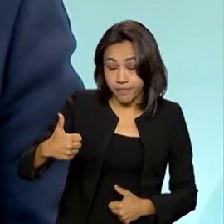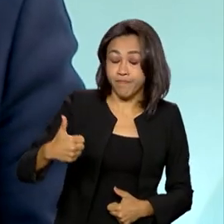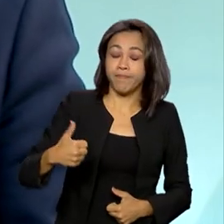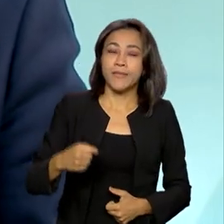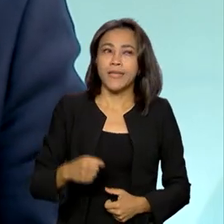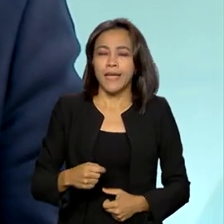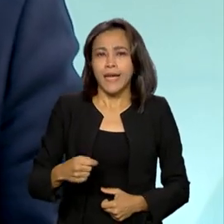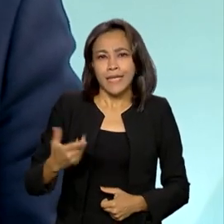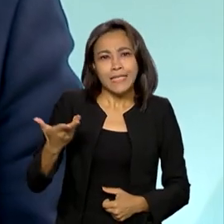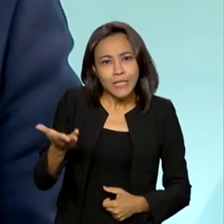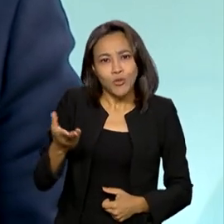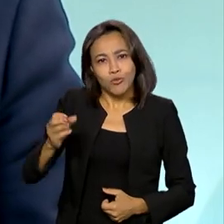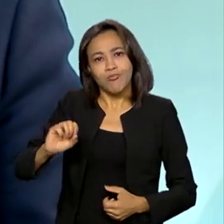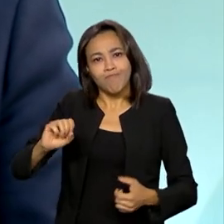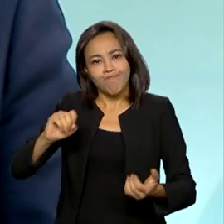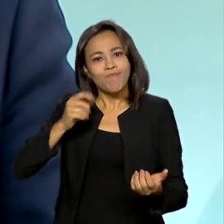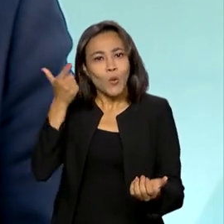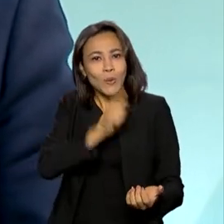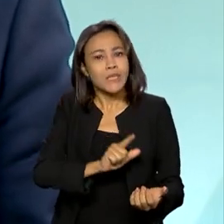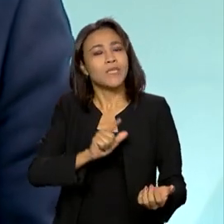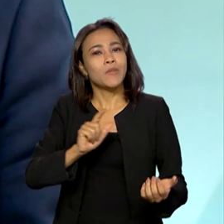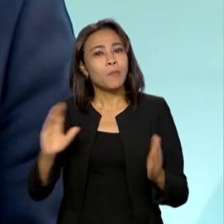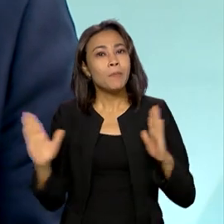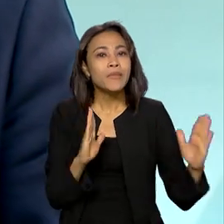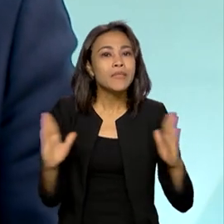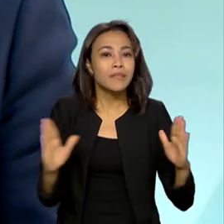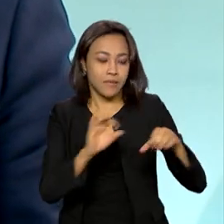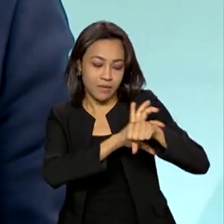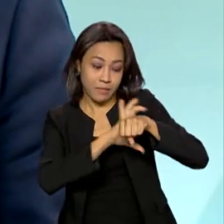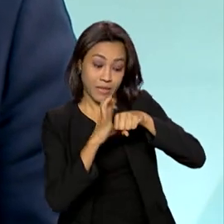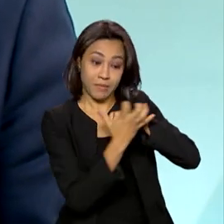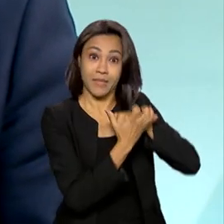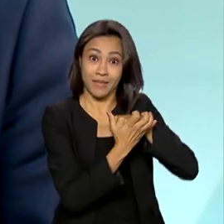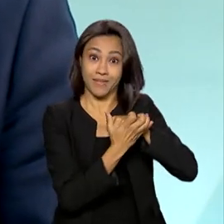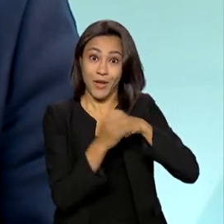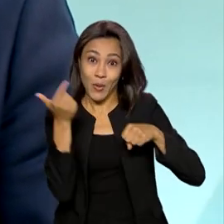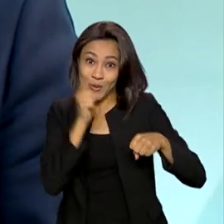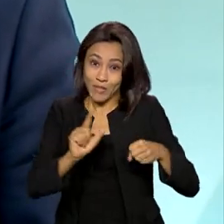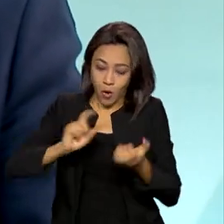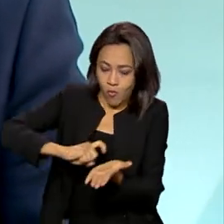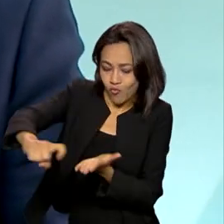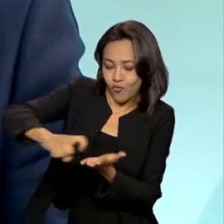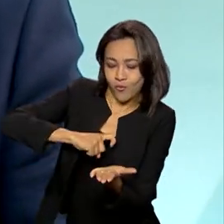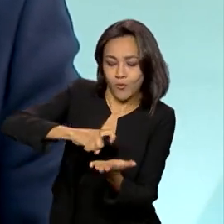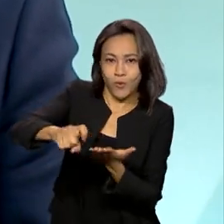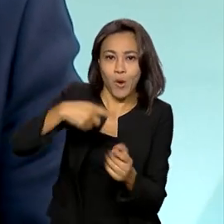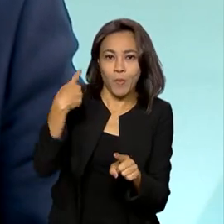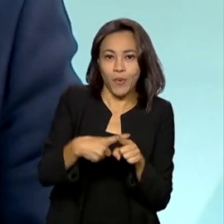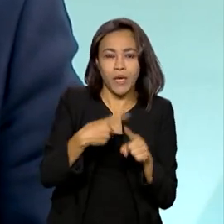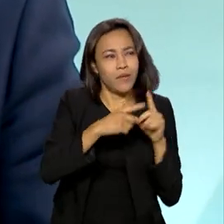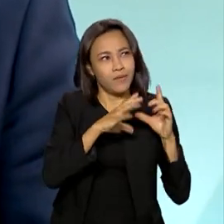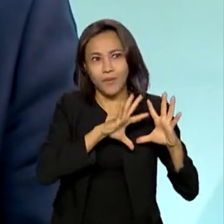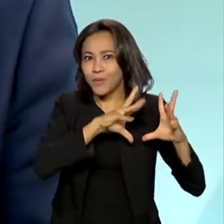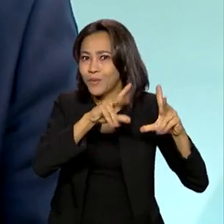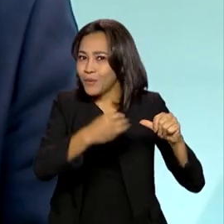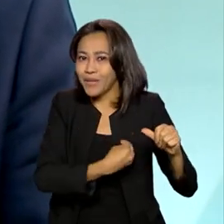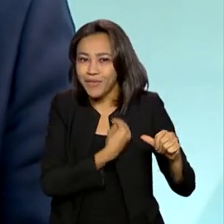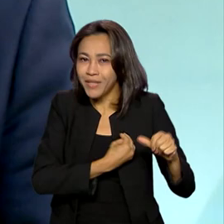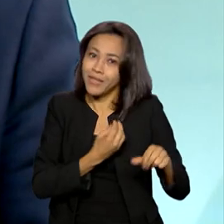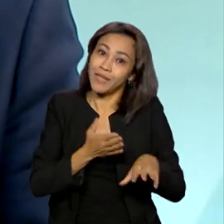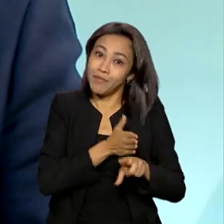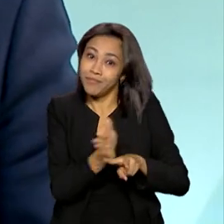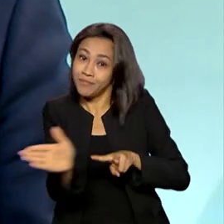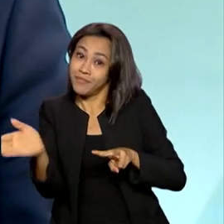sendo incrementado no período da pandemia. A pandemia, veja, tudo na vida tem dois